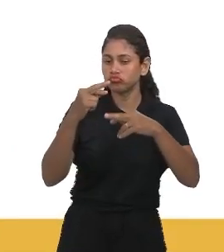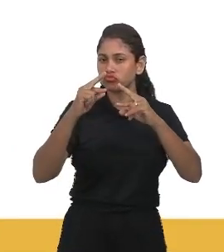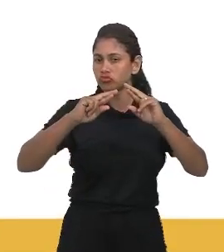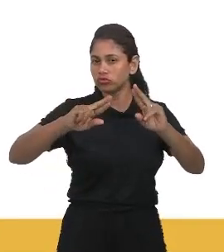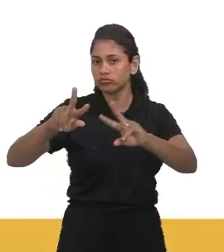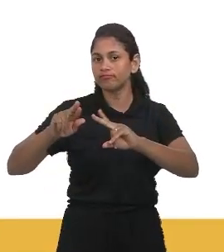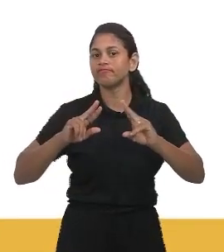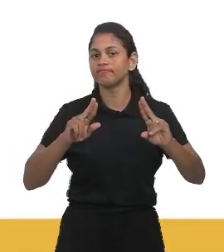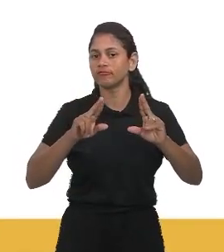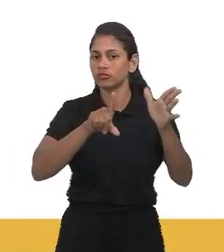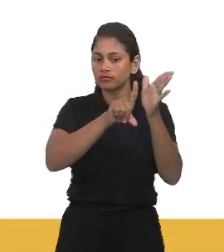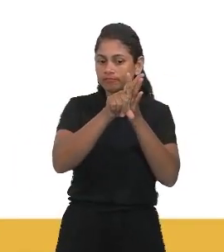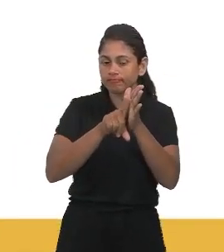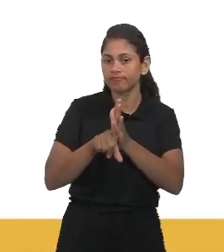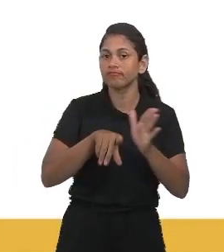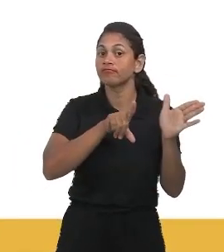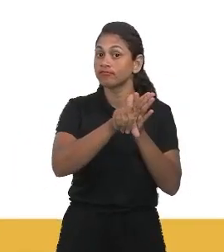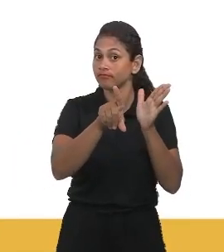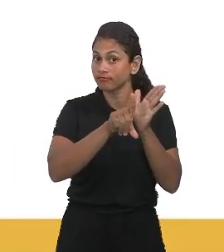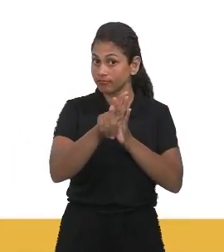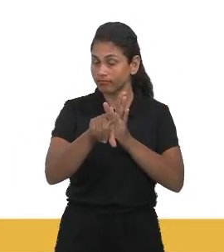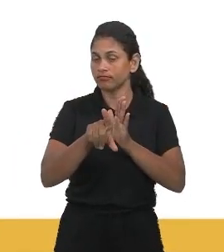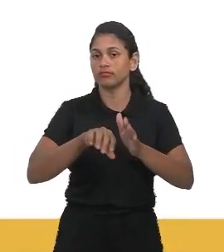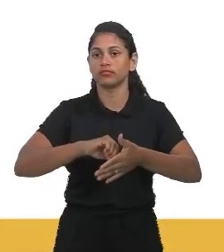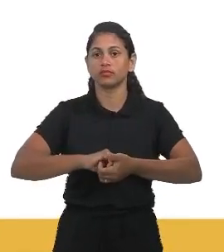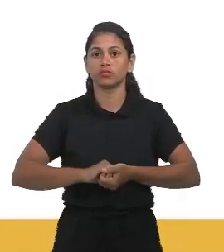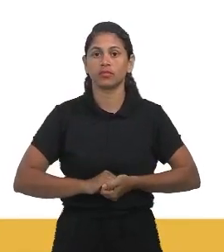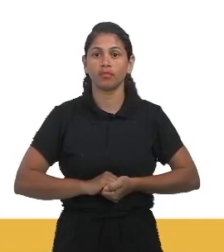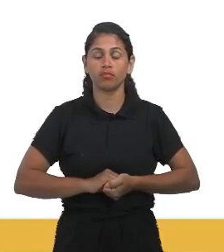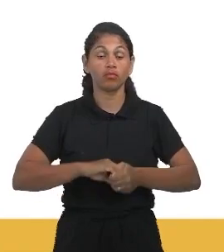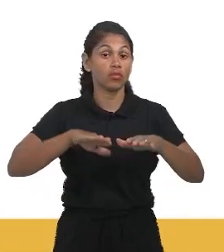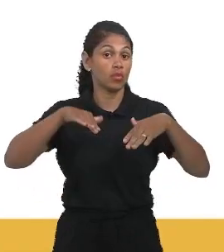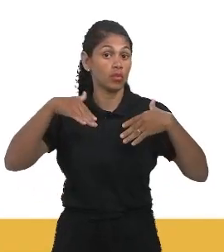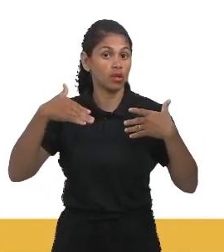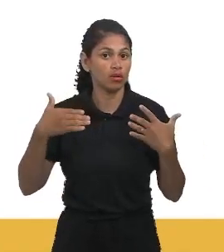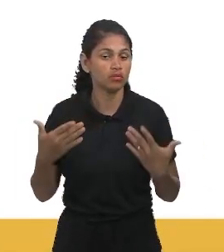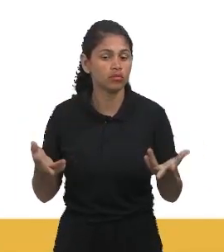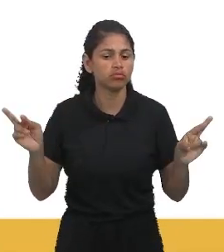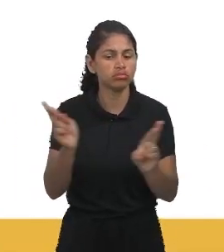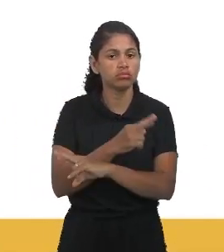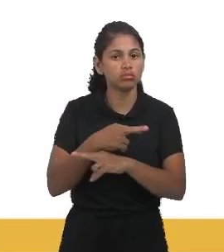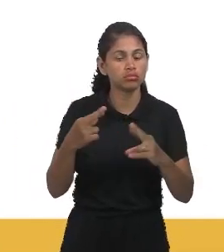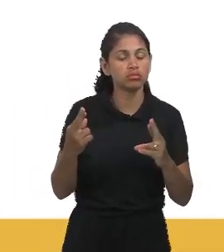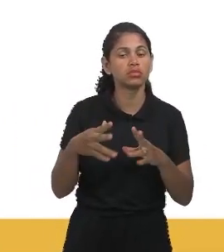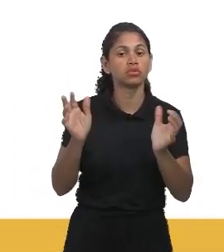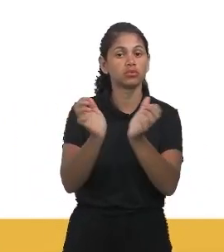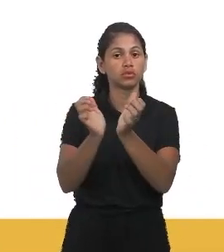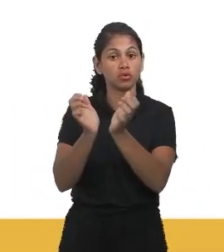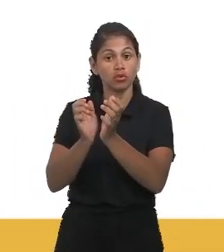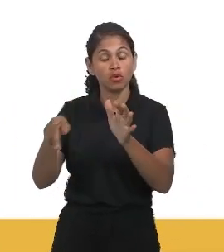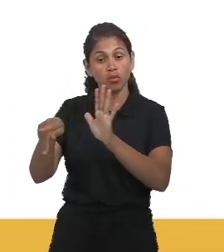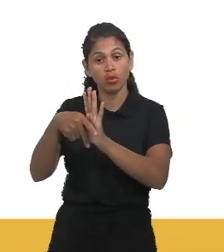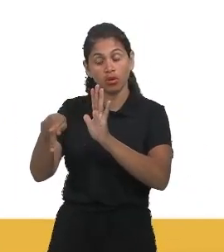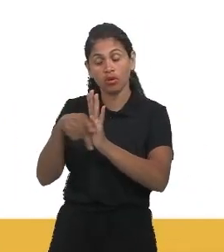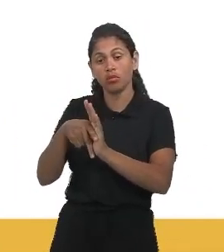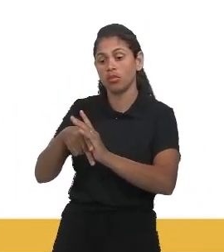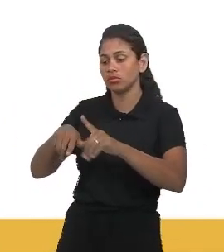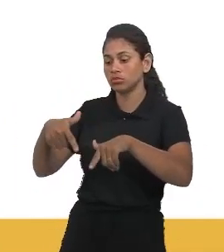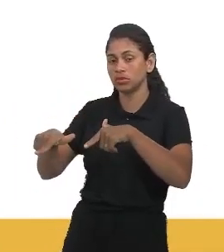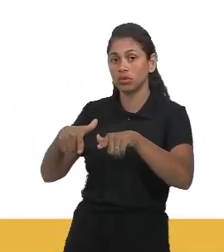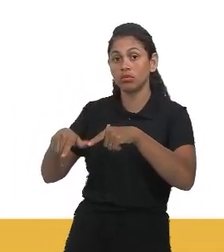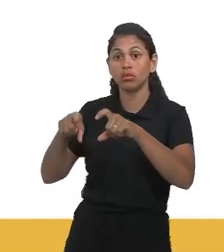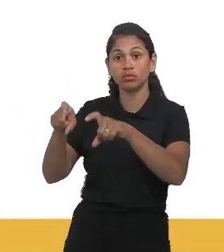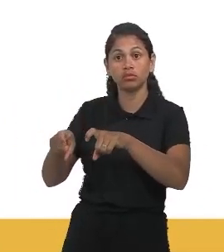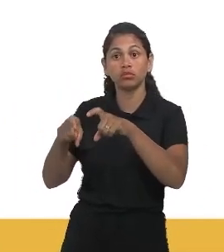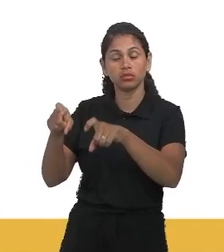encontrar a alternativa correta, qual foi a relação que os sindicatos teve com a ditadura militar